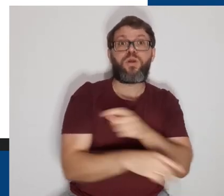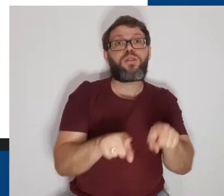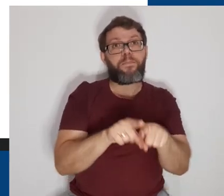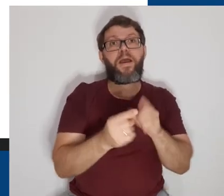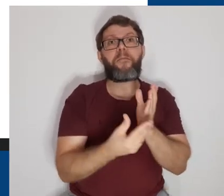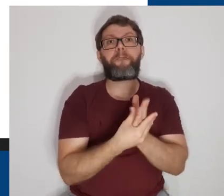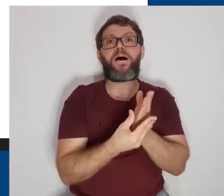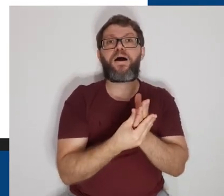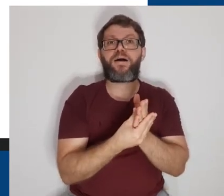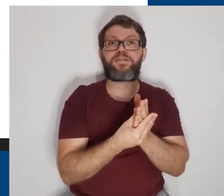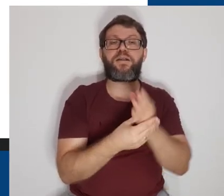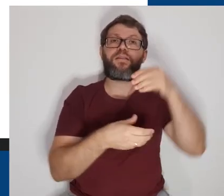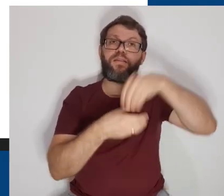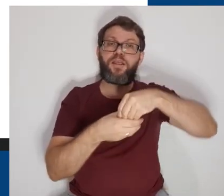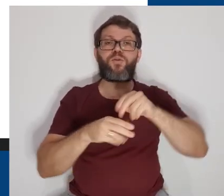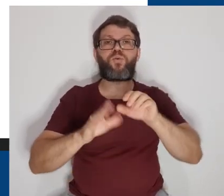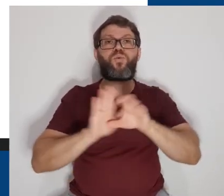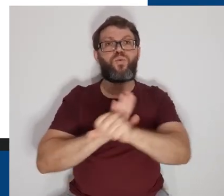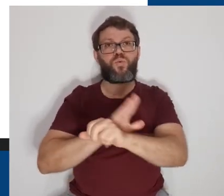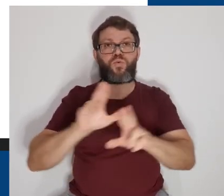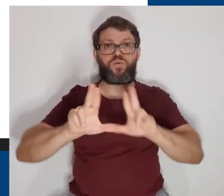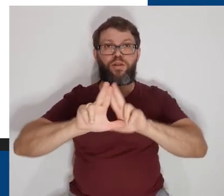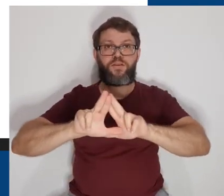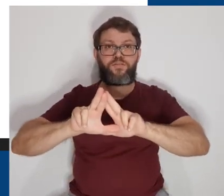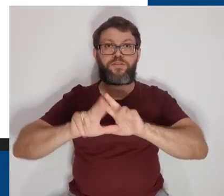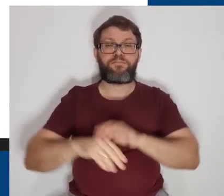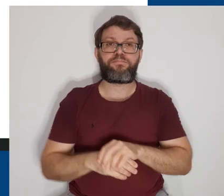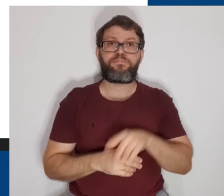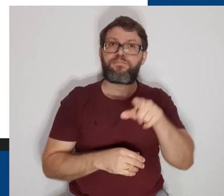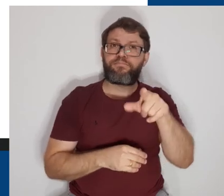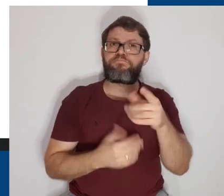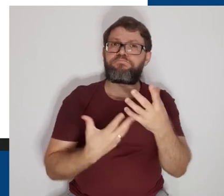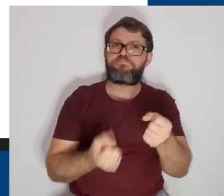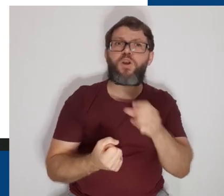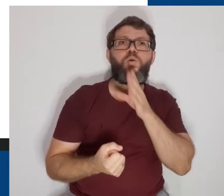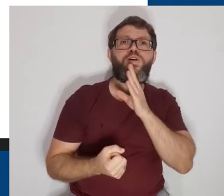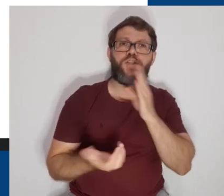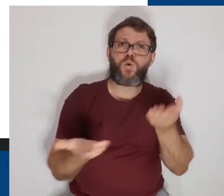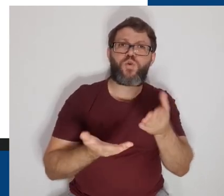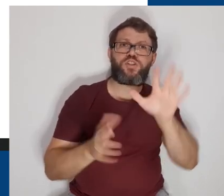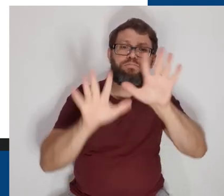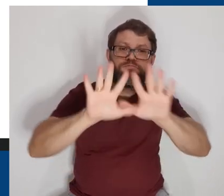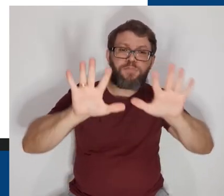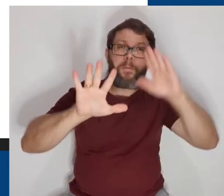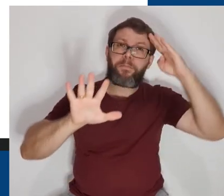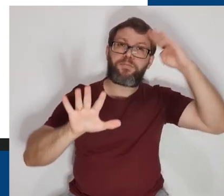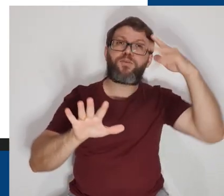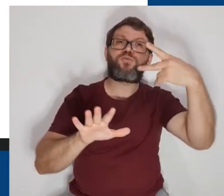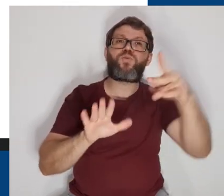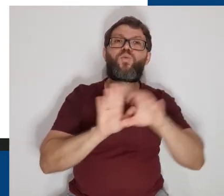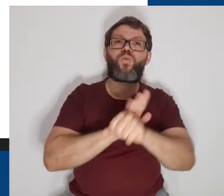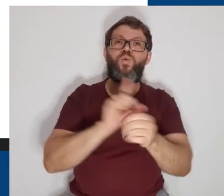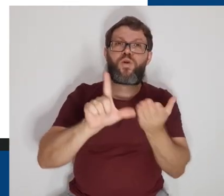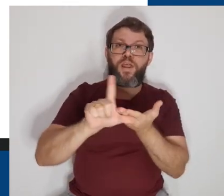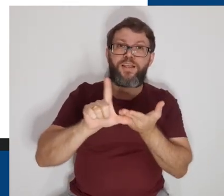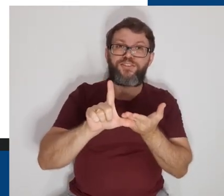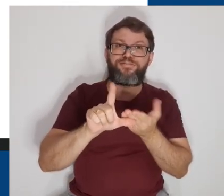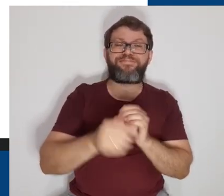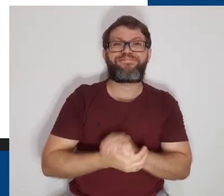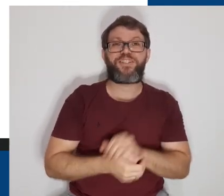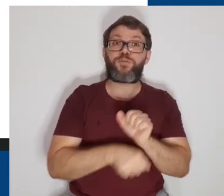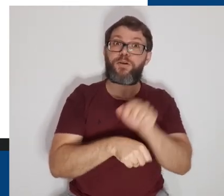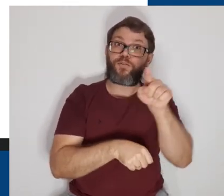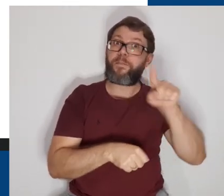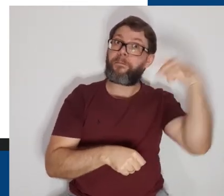e também a pasta dessa turma no Google Drive. Que tal conhecer hoje a tela inicial do seu